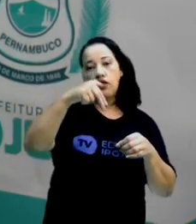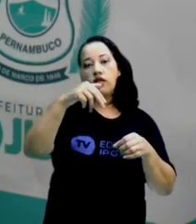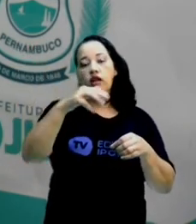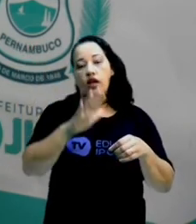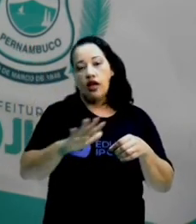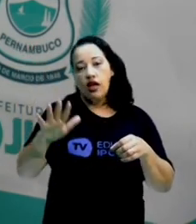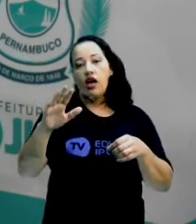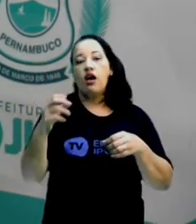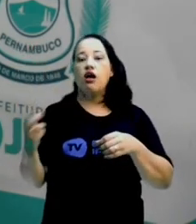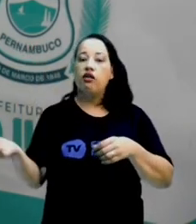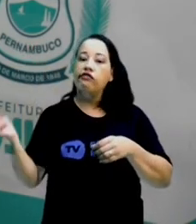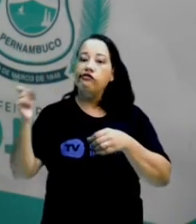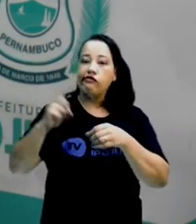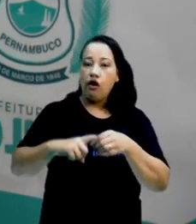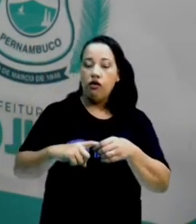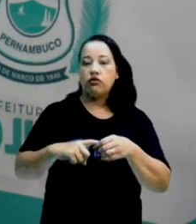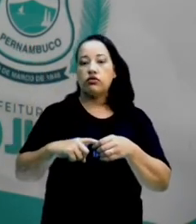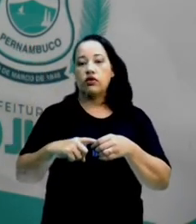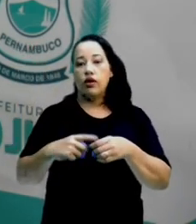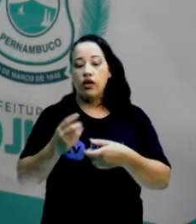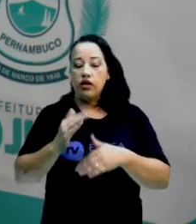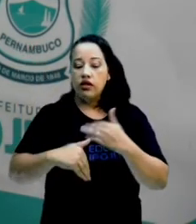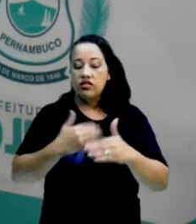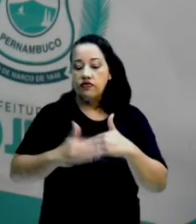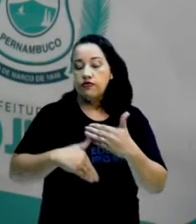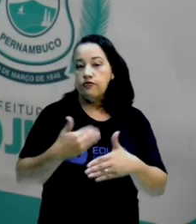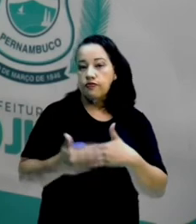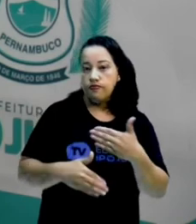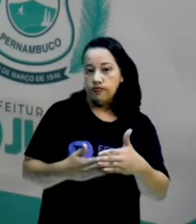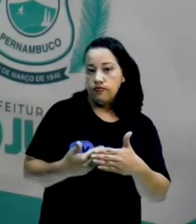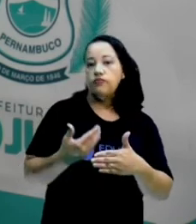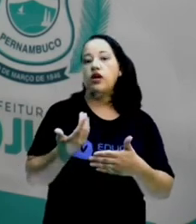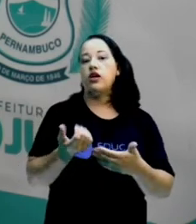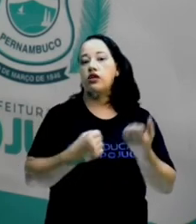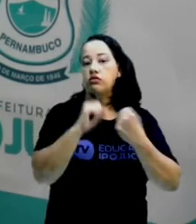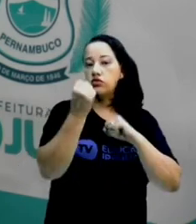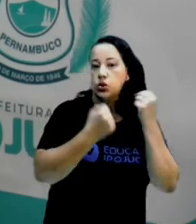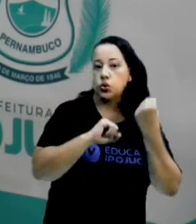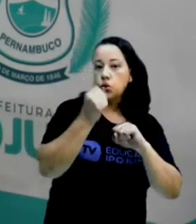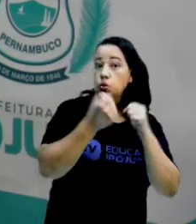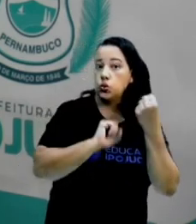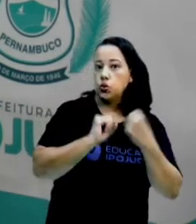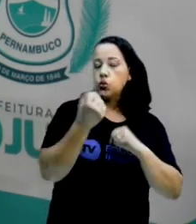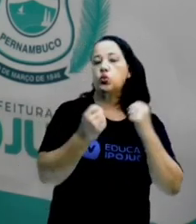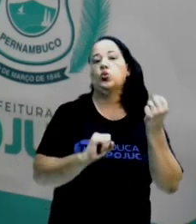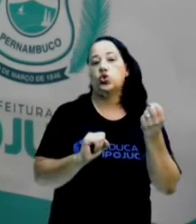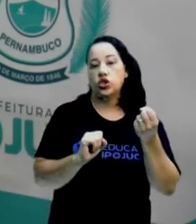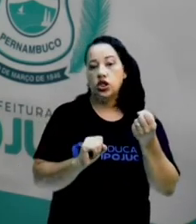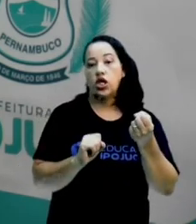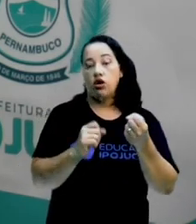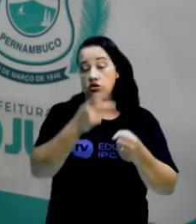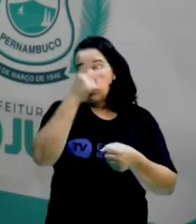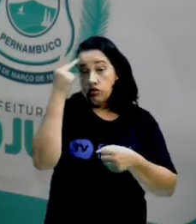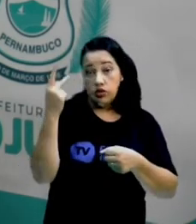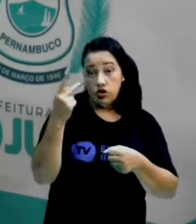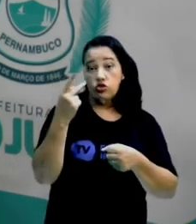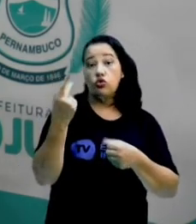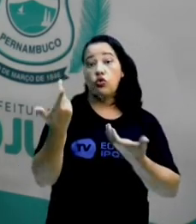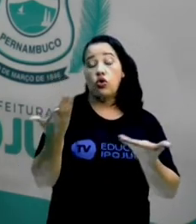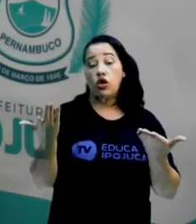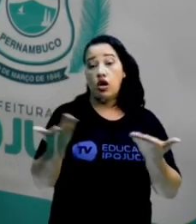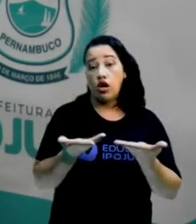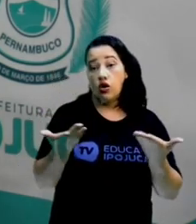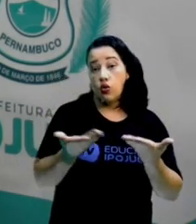atividades econômicas aqui do Nordeste, um processo de industrialização mais acentuado. Então, aquelas pessoas que,